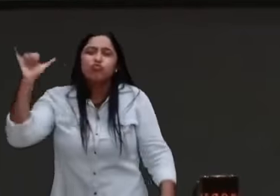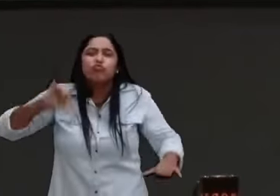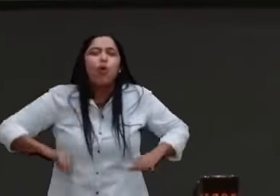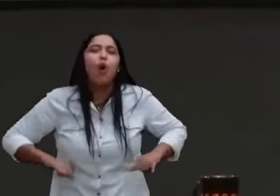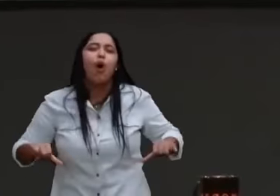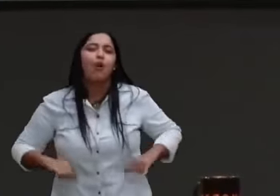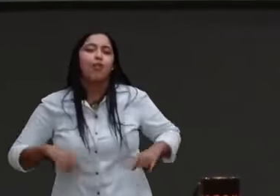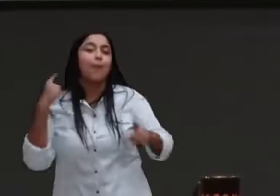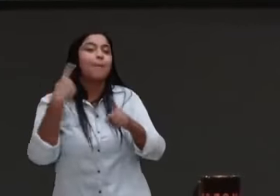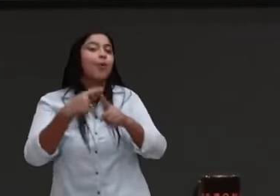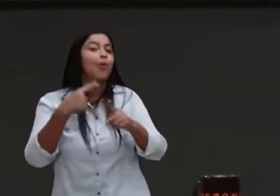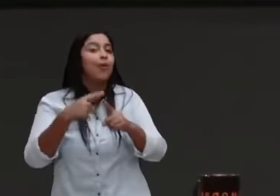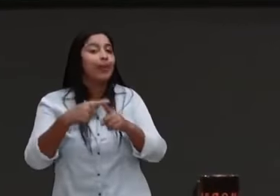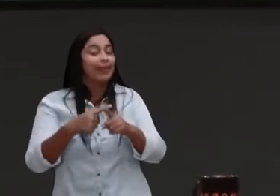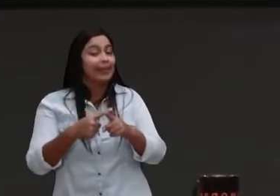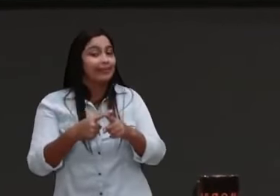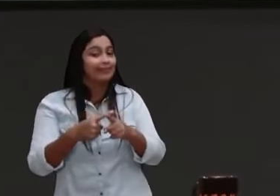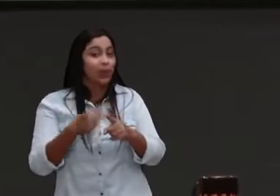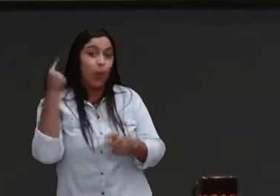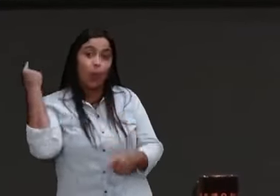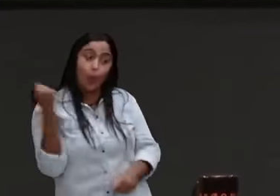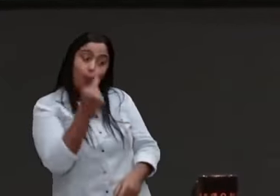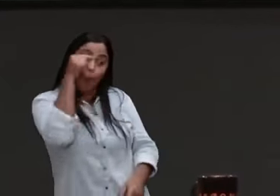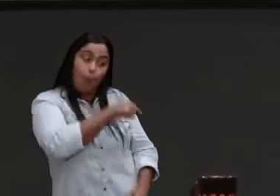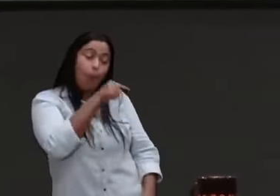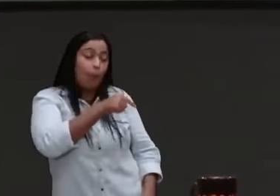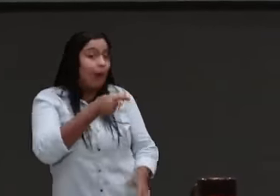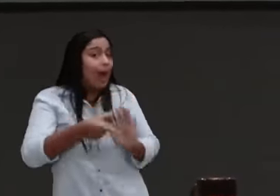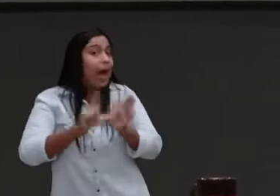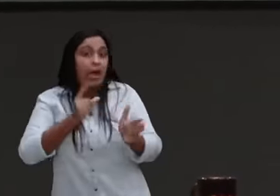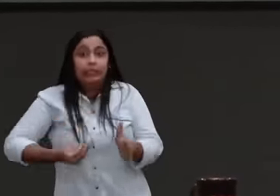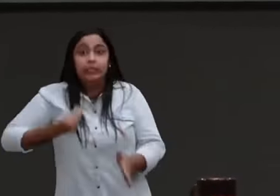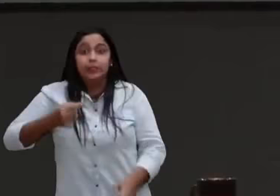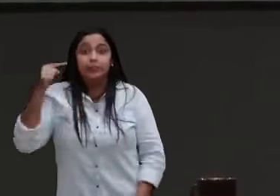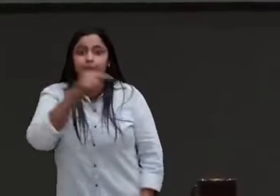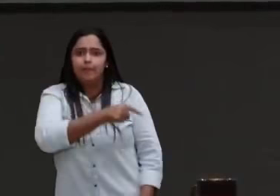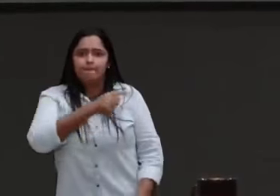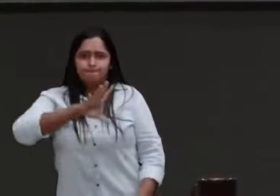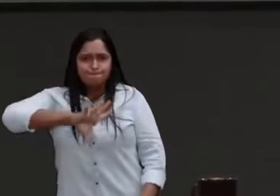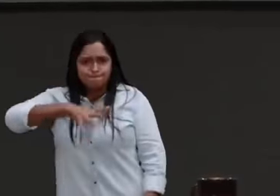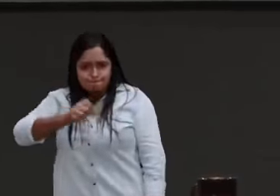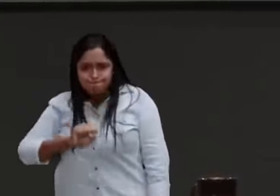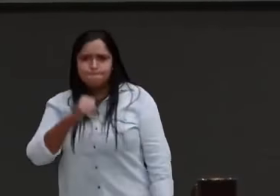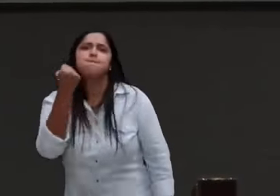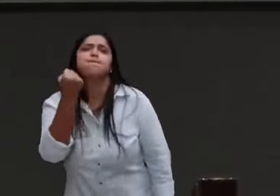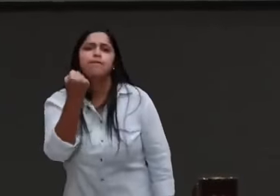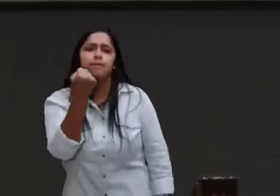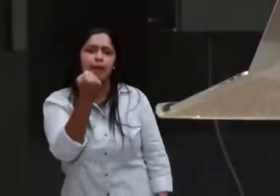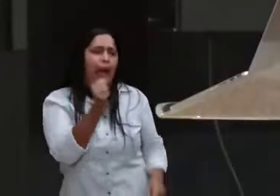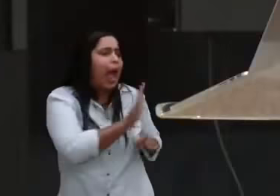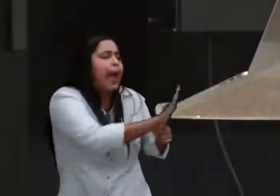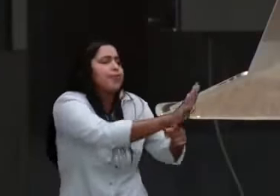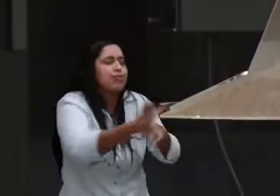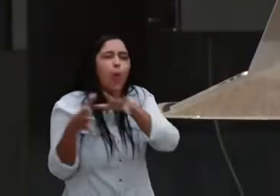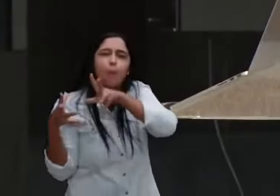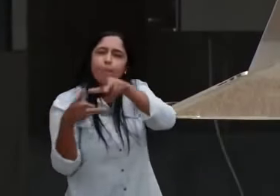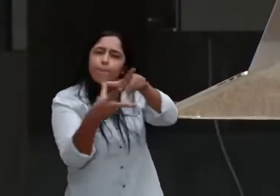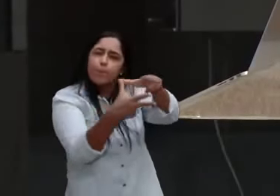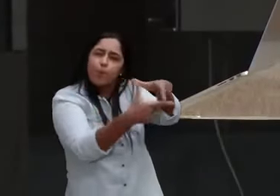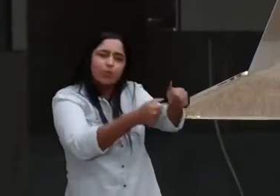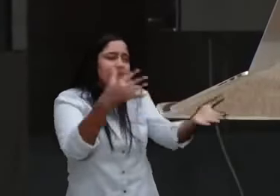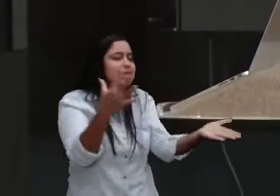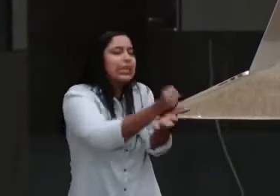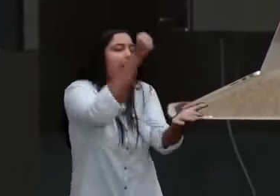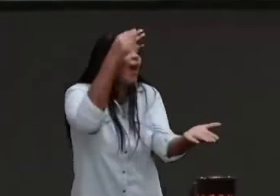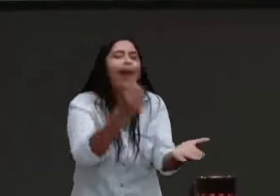um agente do reino, ajudando a salvar a terra, ajudando a salvar as pessoas, que a gente diz que ama, nossos